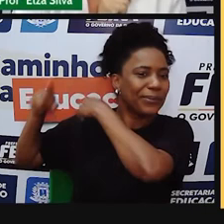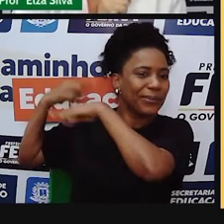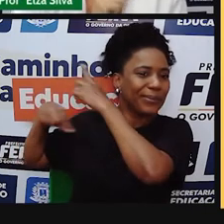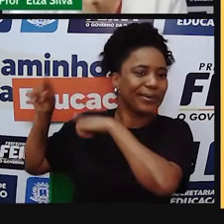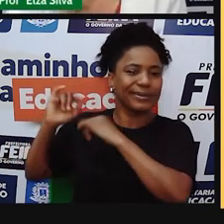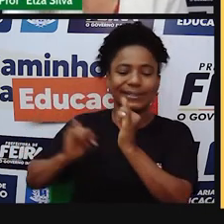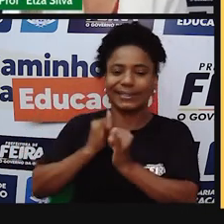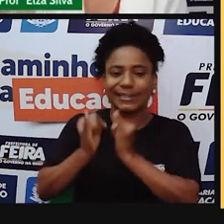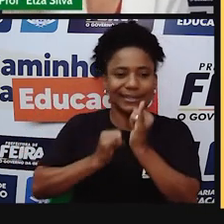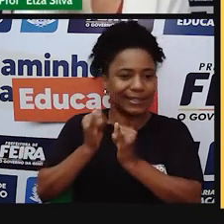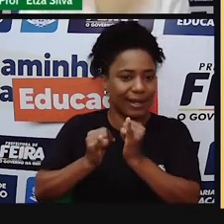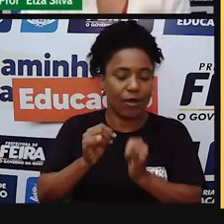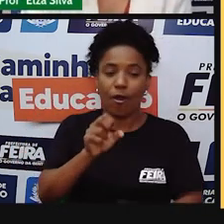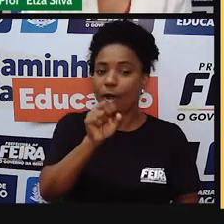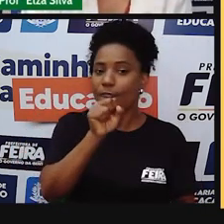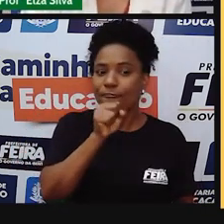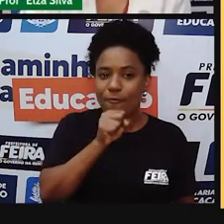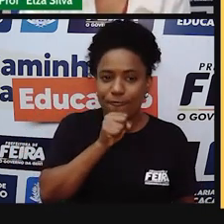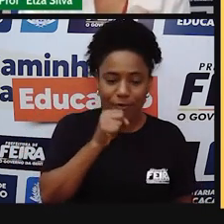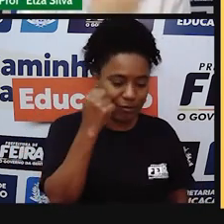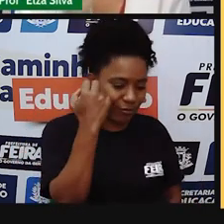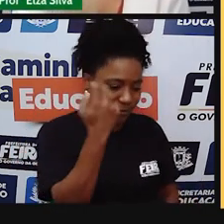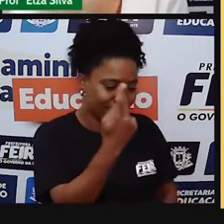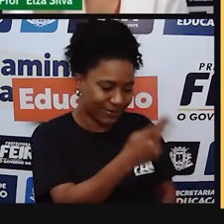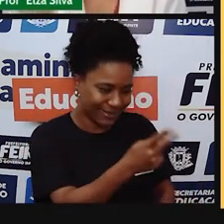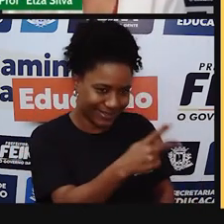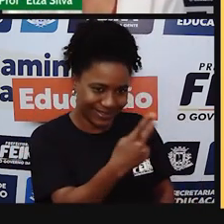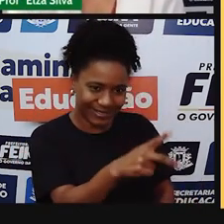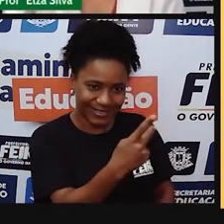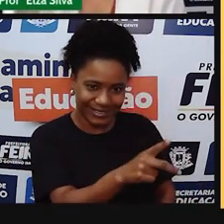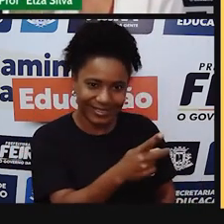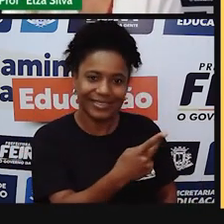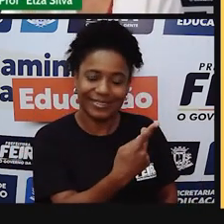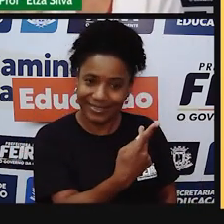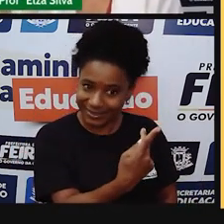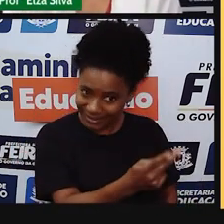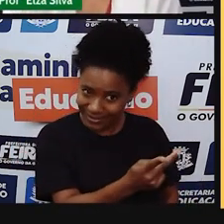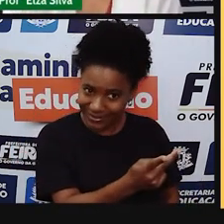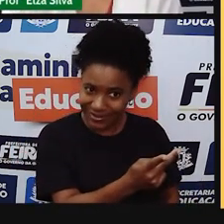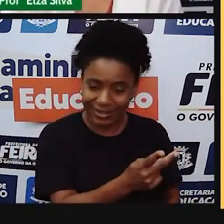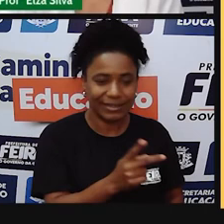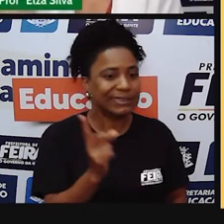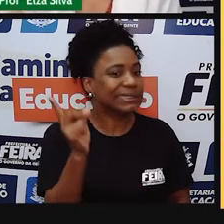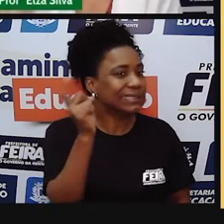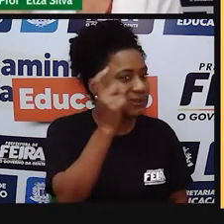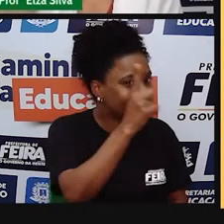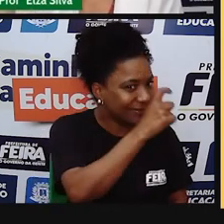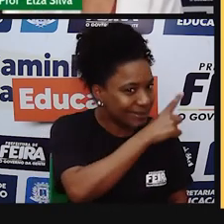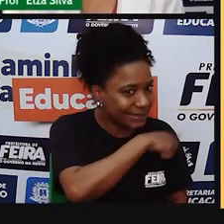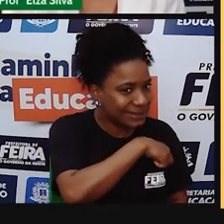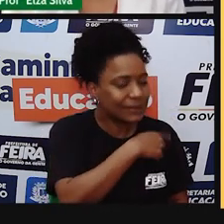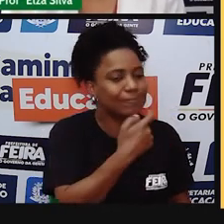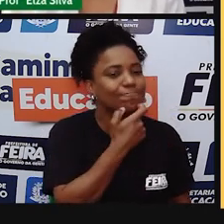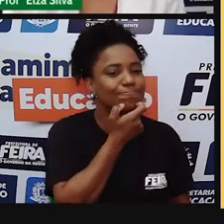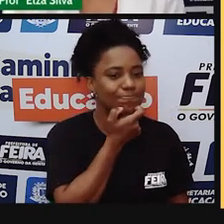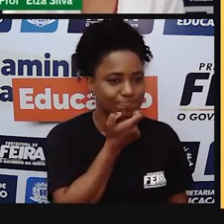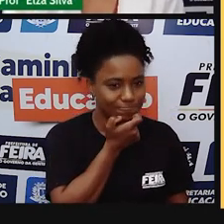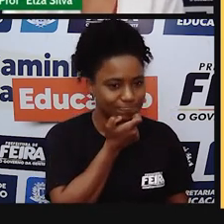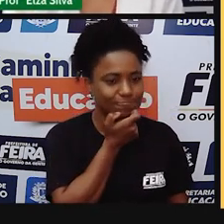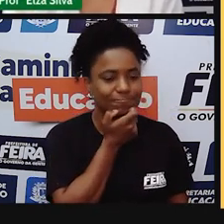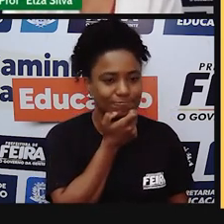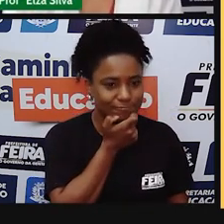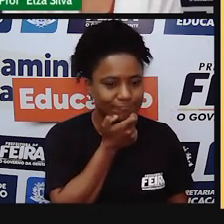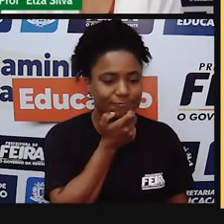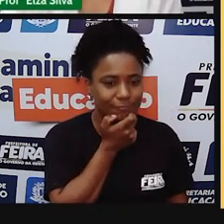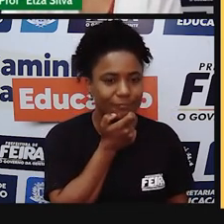Imagine, se os avós de Bob, ele já está dizendo, né, que faz parte de um grupo que vai ter uma certa dificuldade de aprender